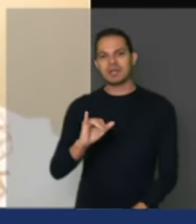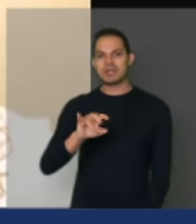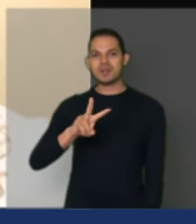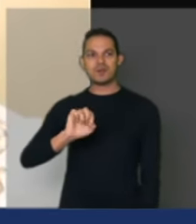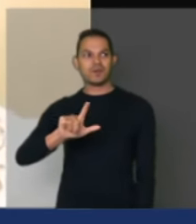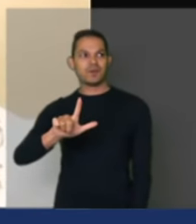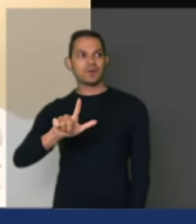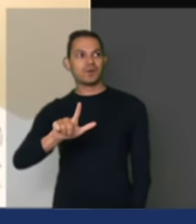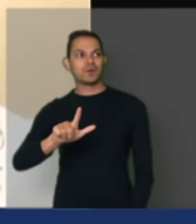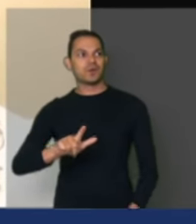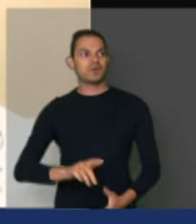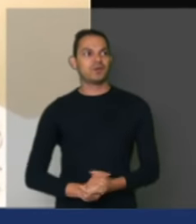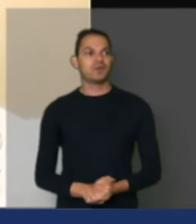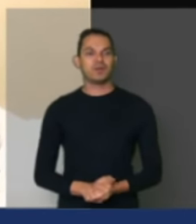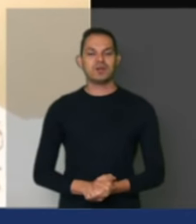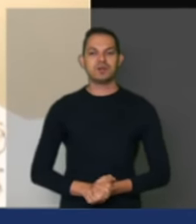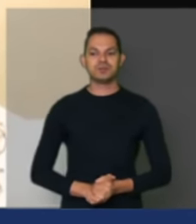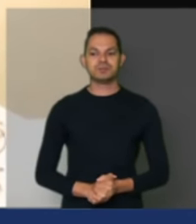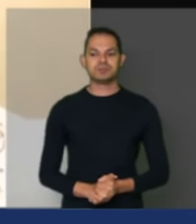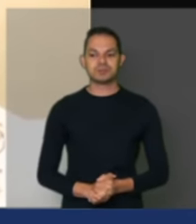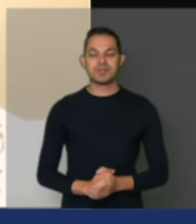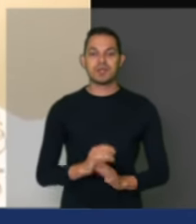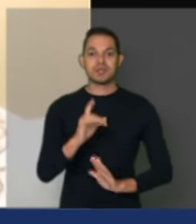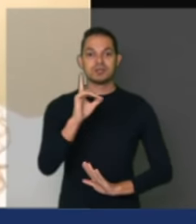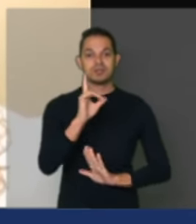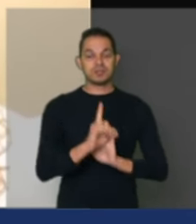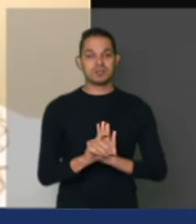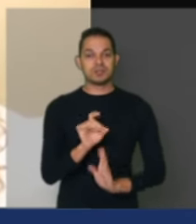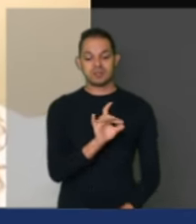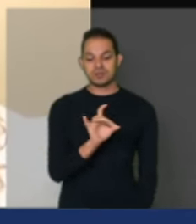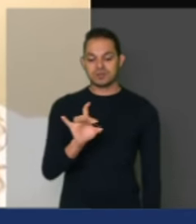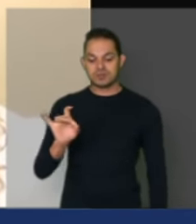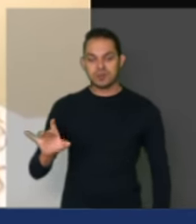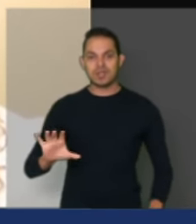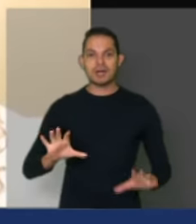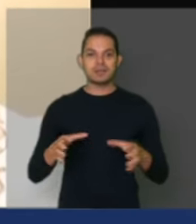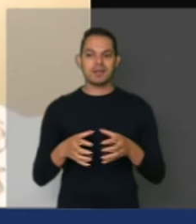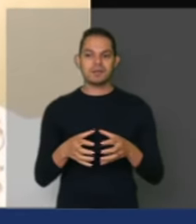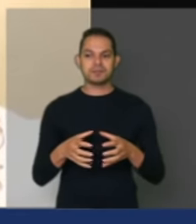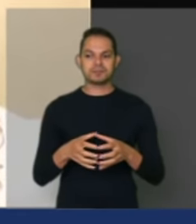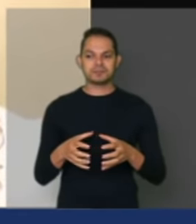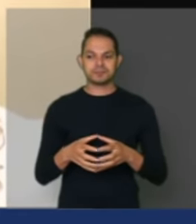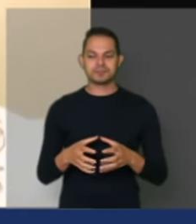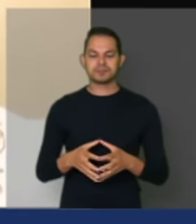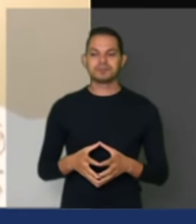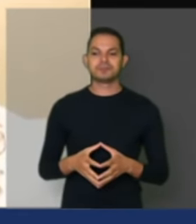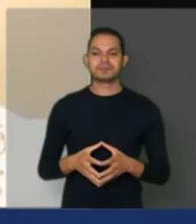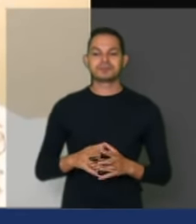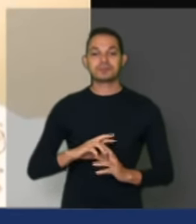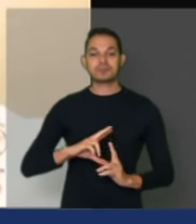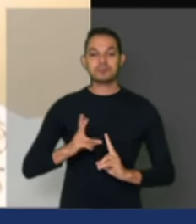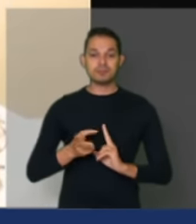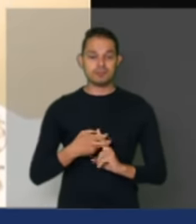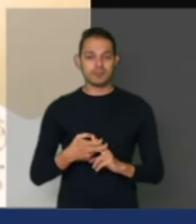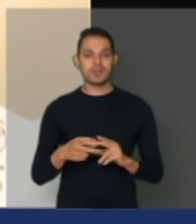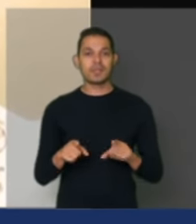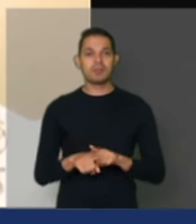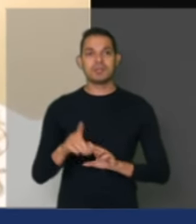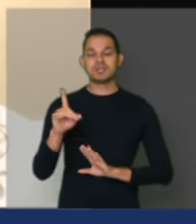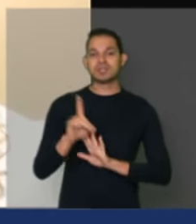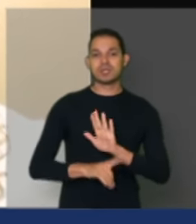direitos difusos, direitos individuais, coletivos, e que imprimiu o Sistema Único de Saúde, imprimiu direitos